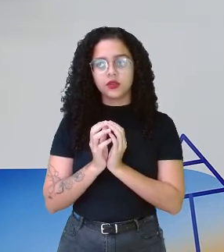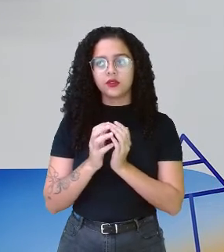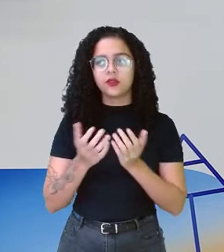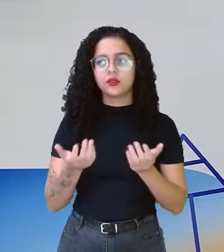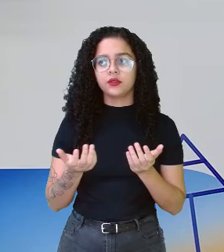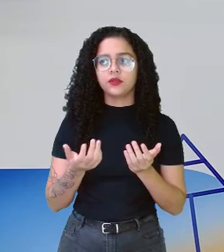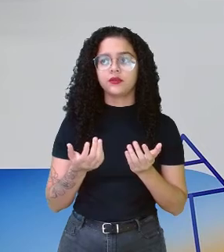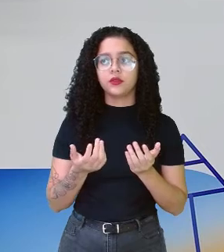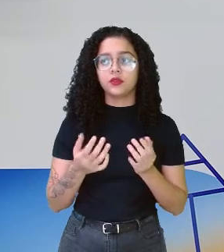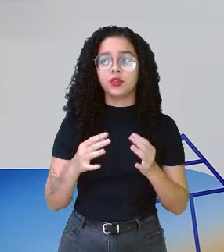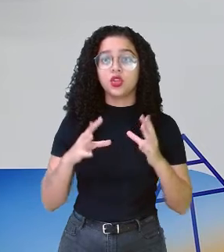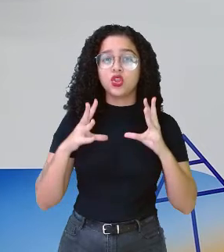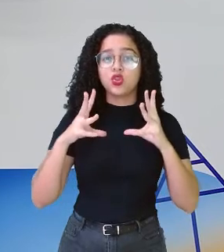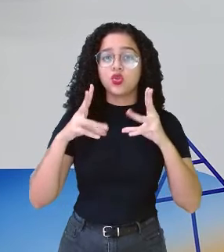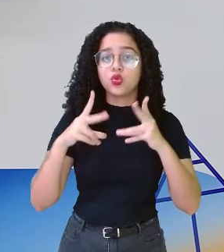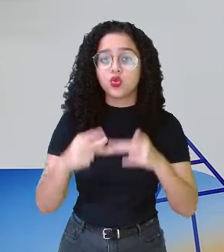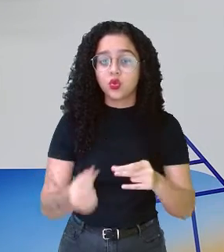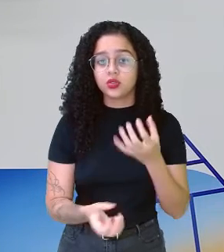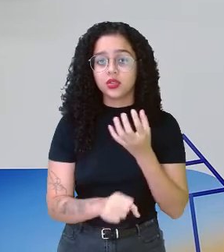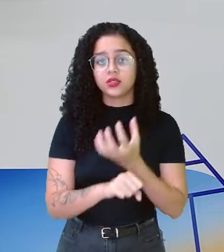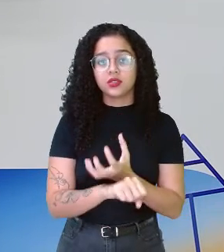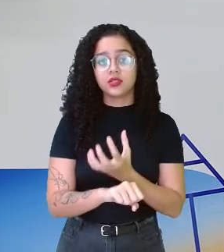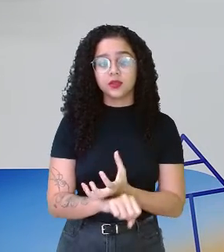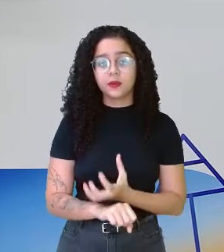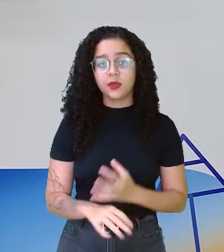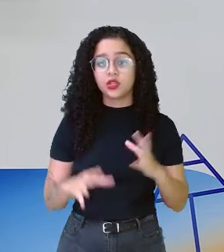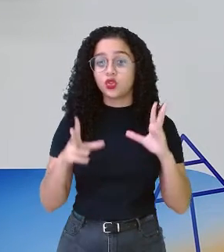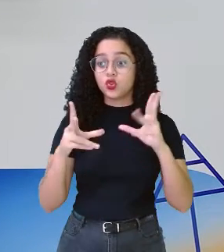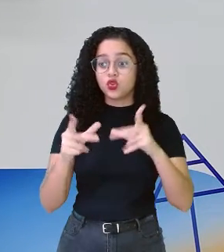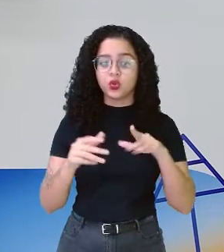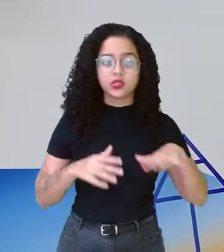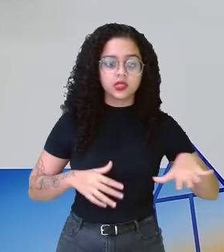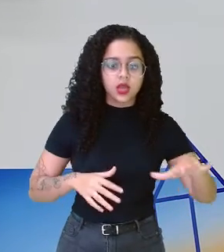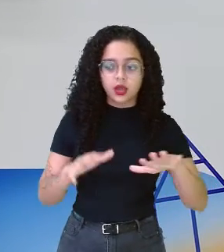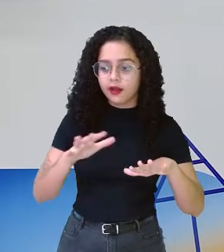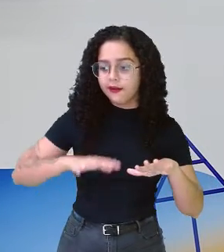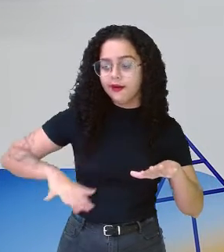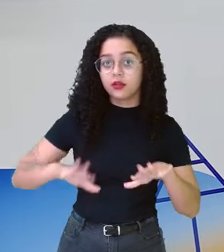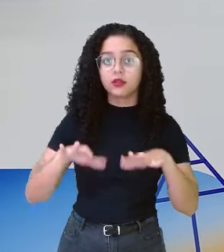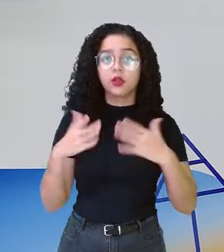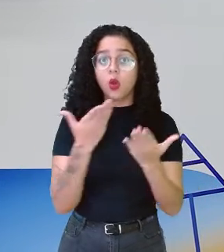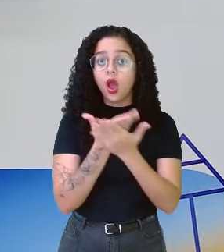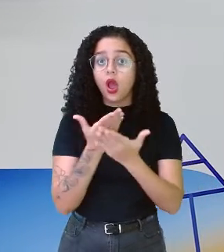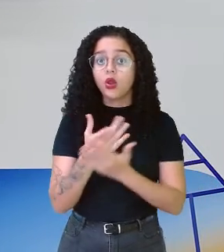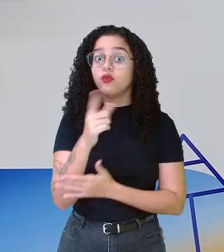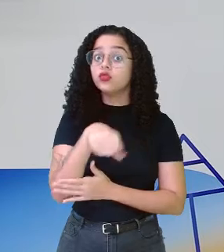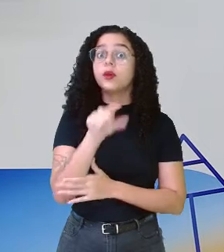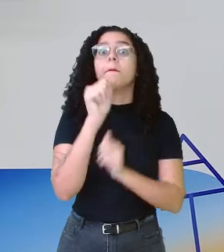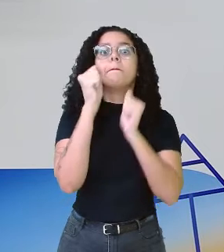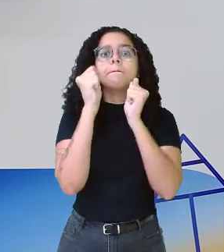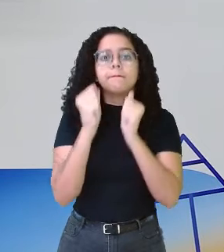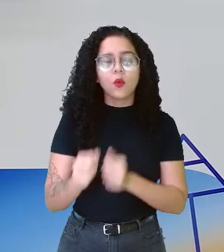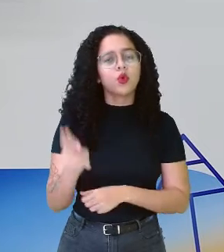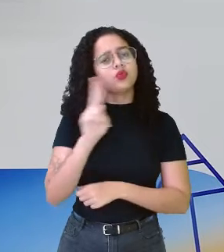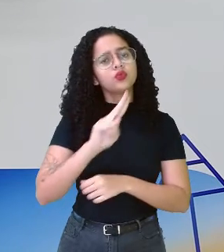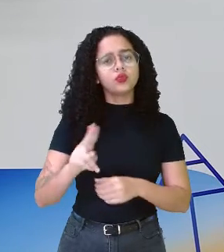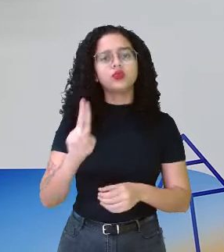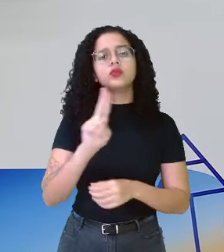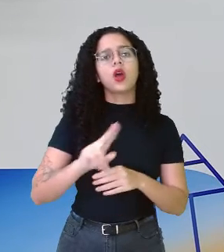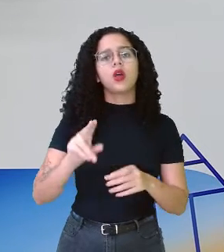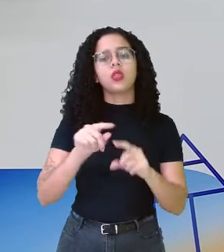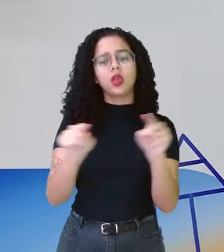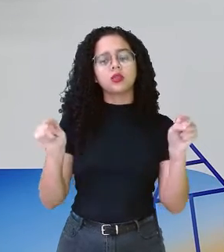de todas as disciplinas, de todas as áreas. E aulas que vocês podem utilizar nas salas.